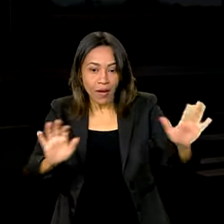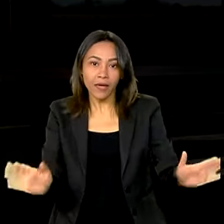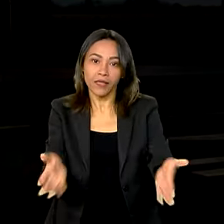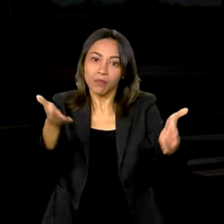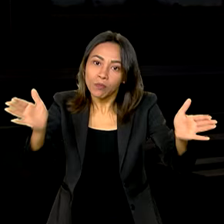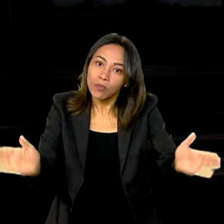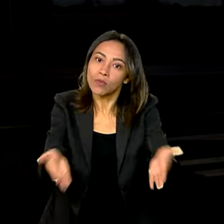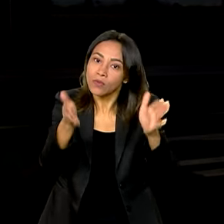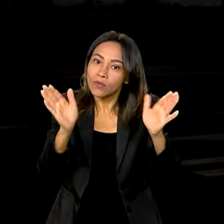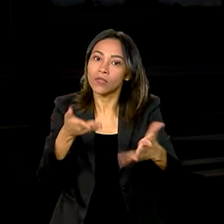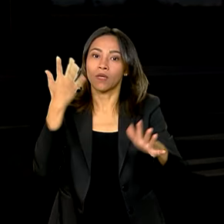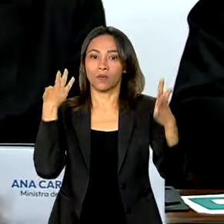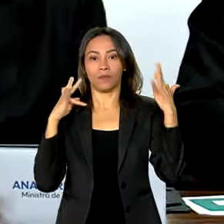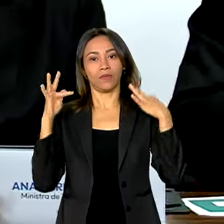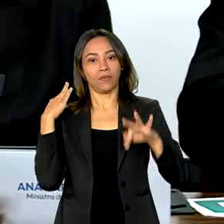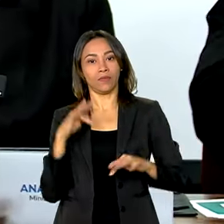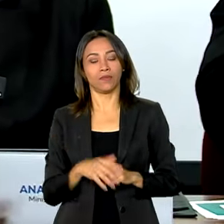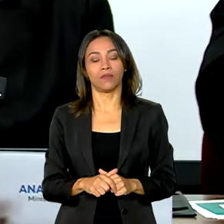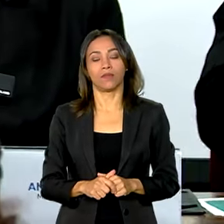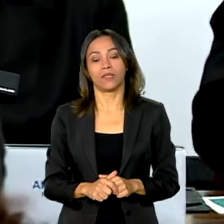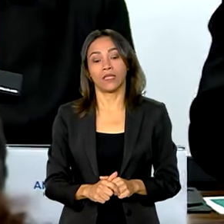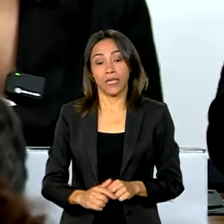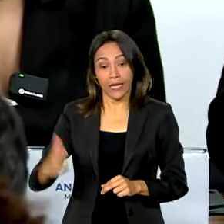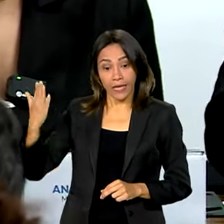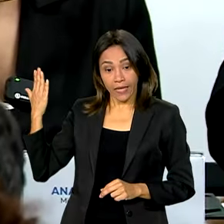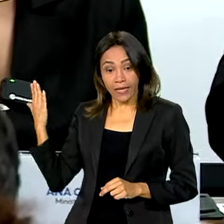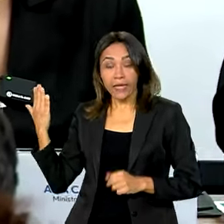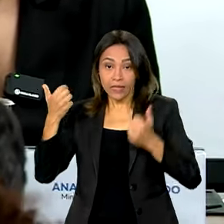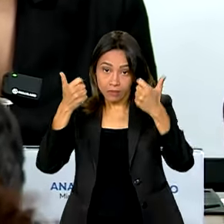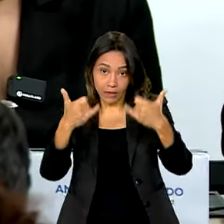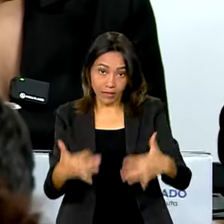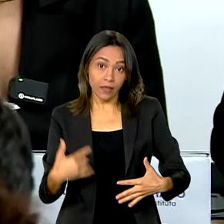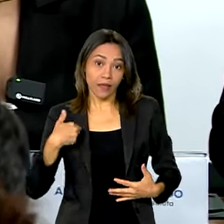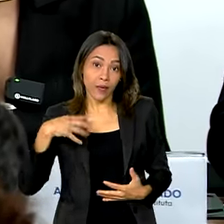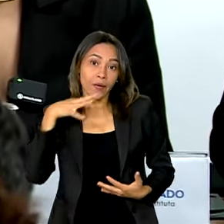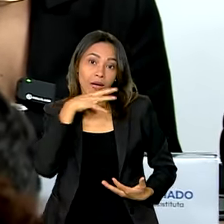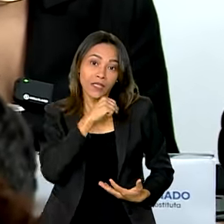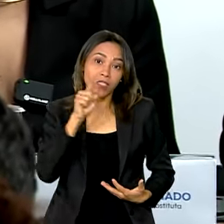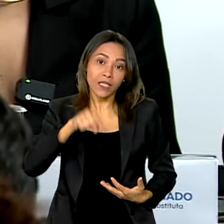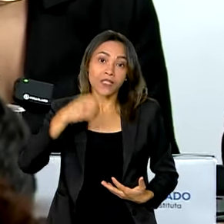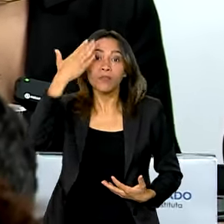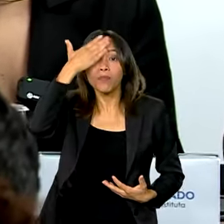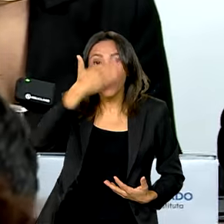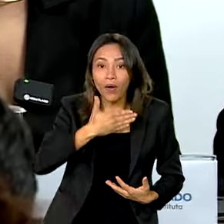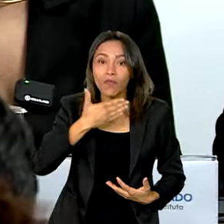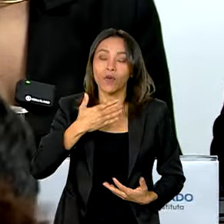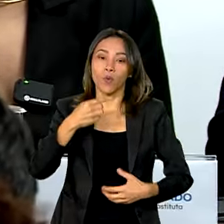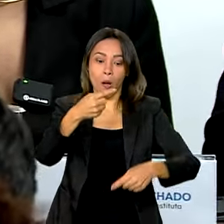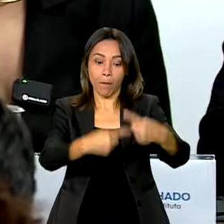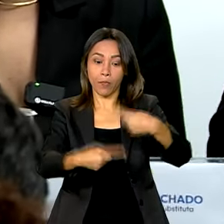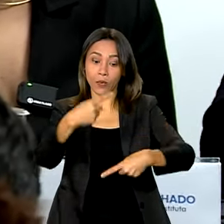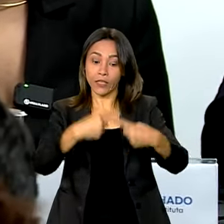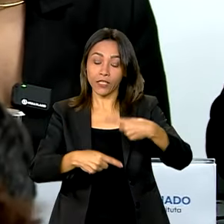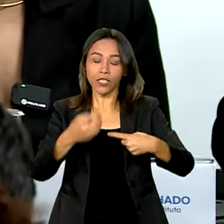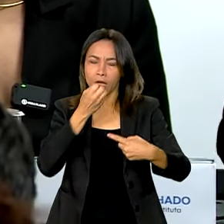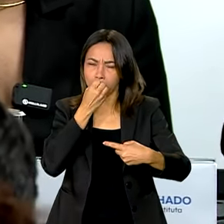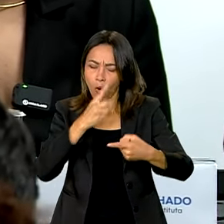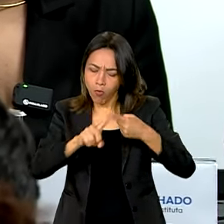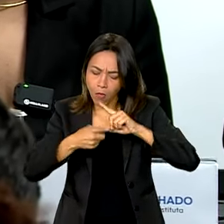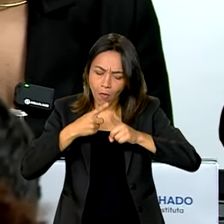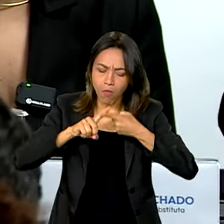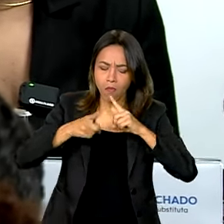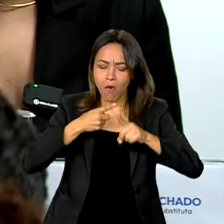brasileiros no exterior. Eu acho que o que a gente verifica hoje aqui é o resultado de quando uma política pública é bem pensada, bem